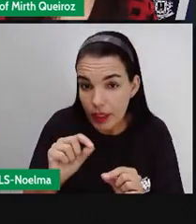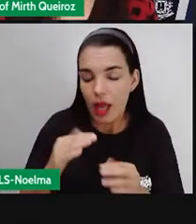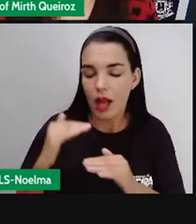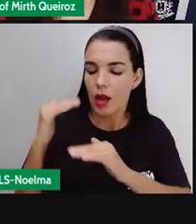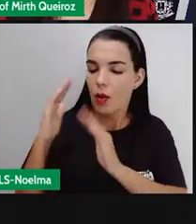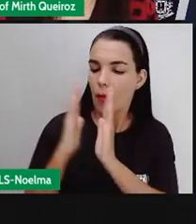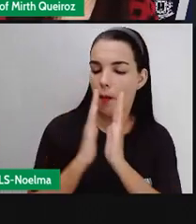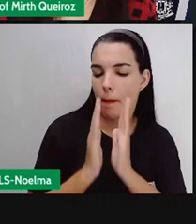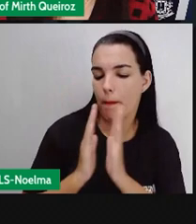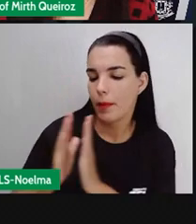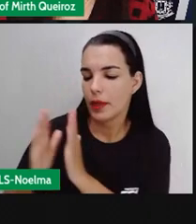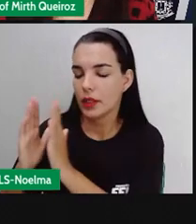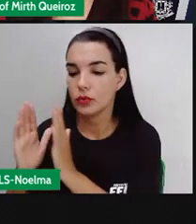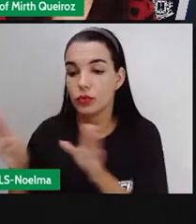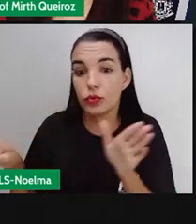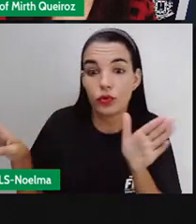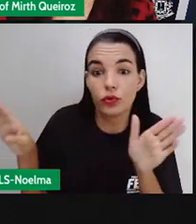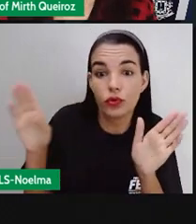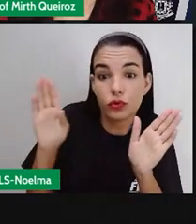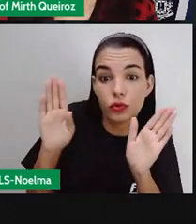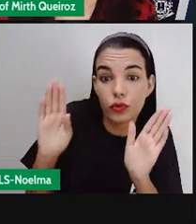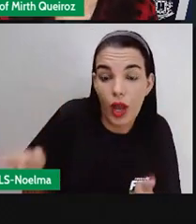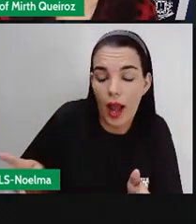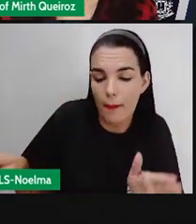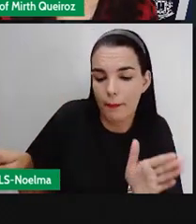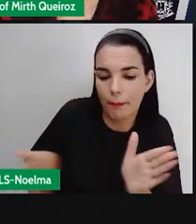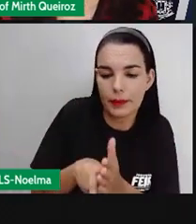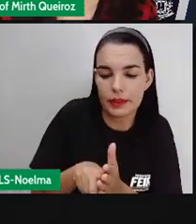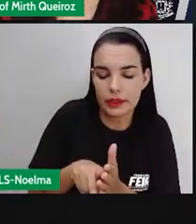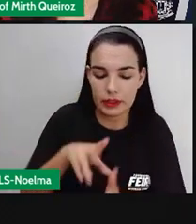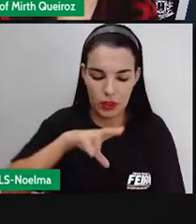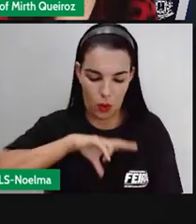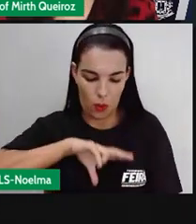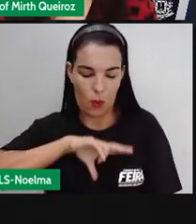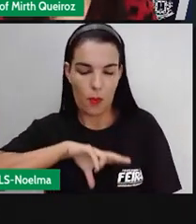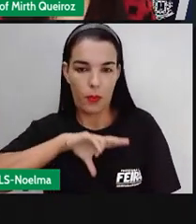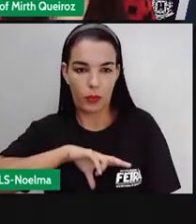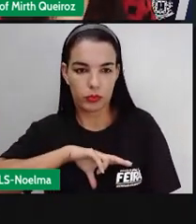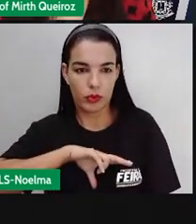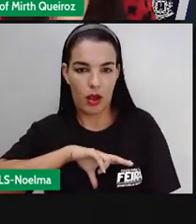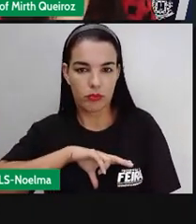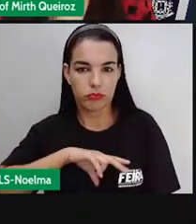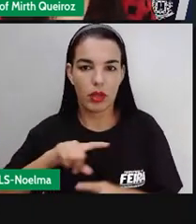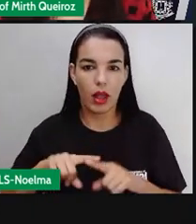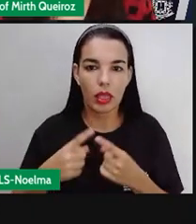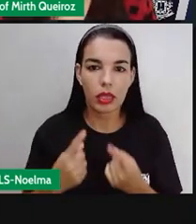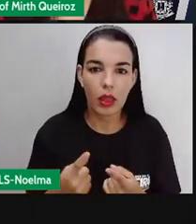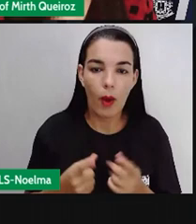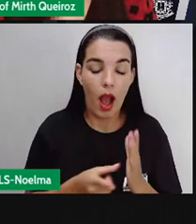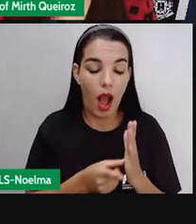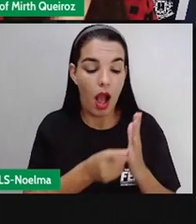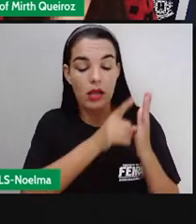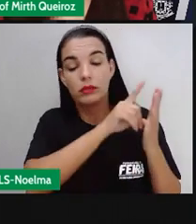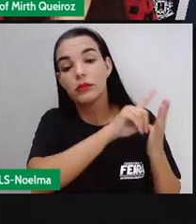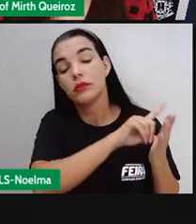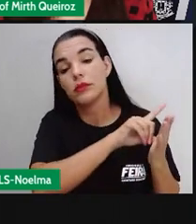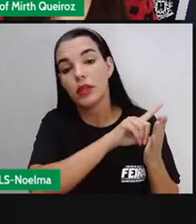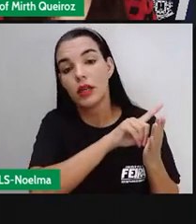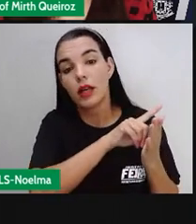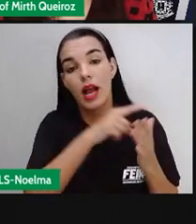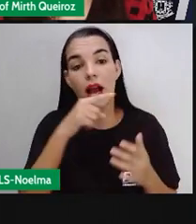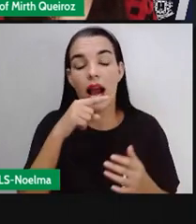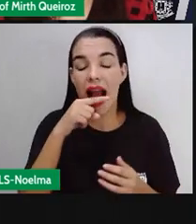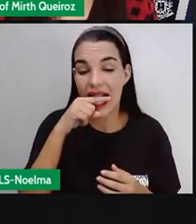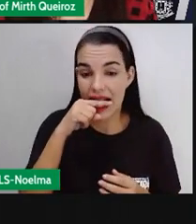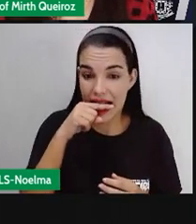período já colonial. O pau-brasil aconteceu no pré-colonial. O ciclo da cana-de-açúcar foi no período